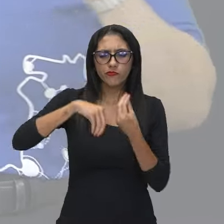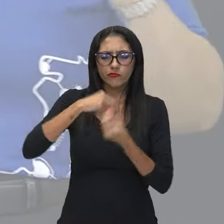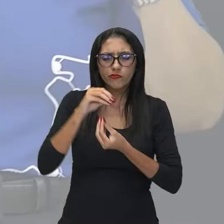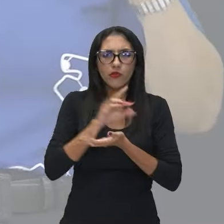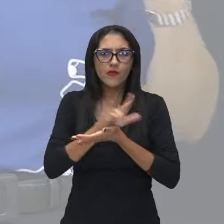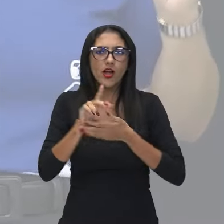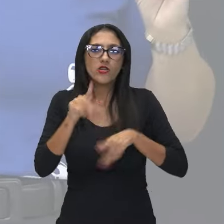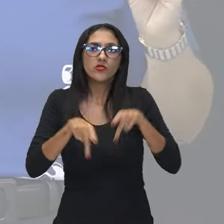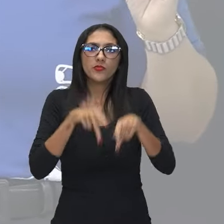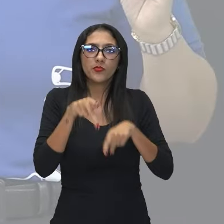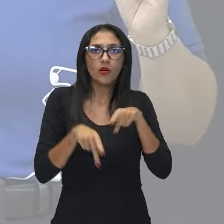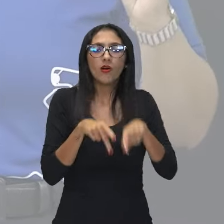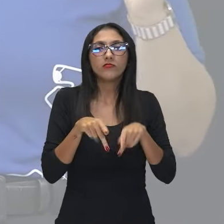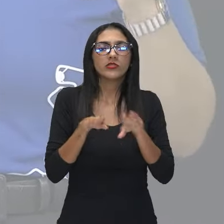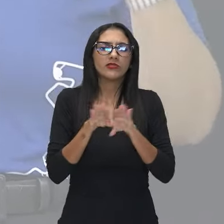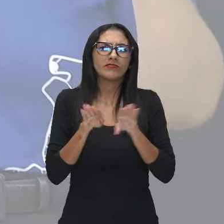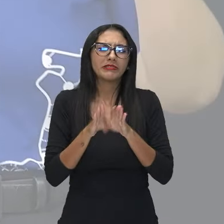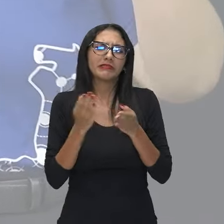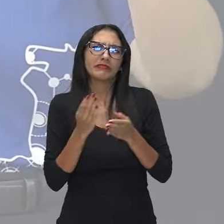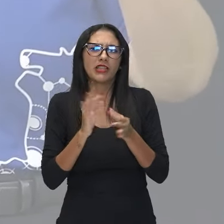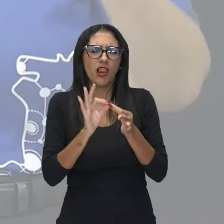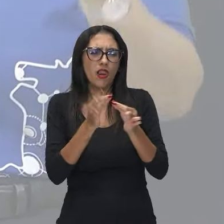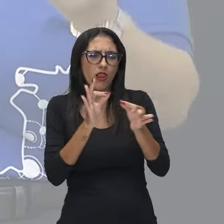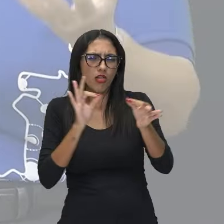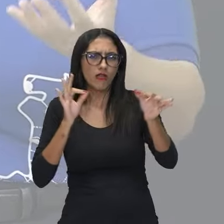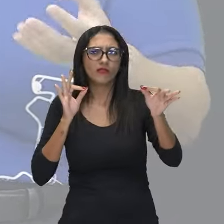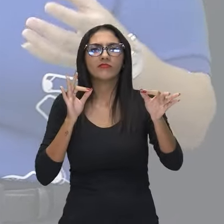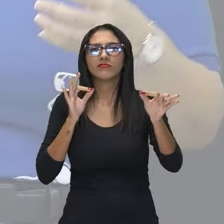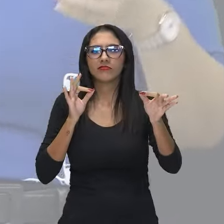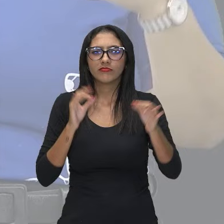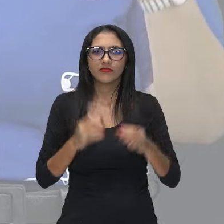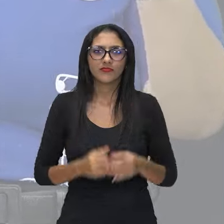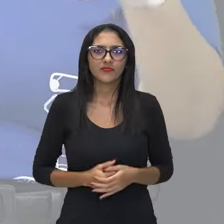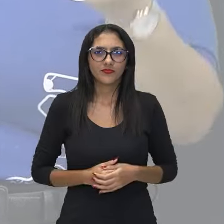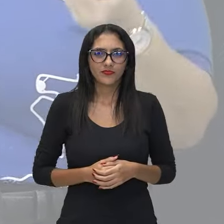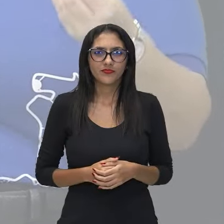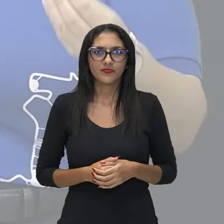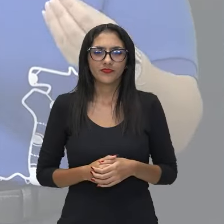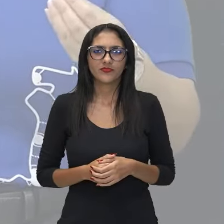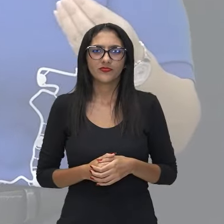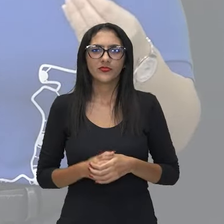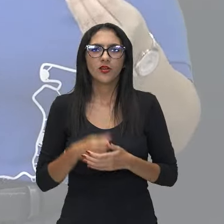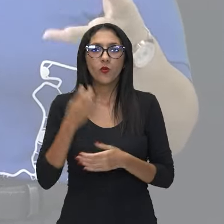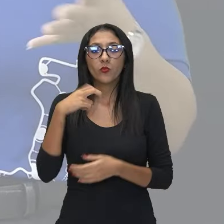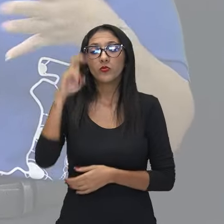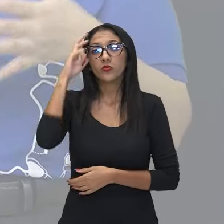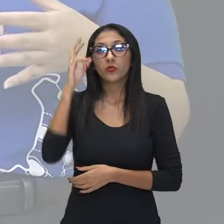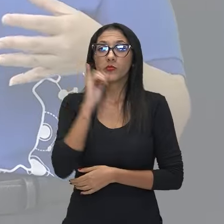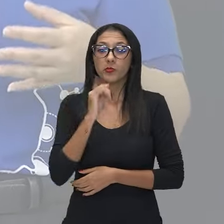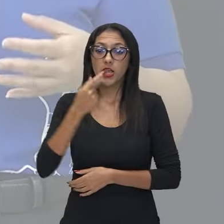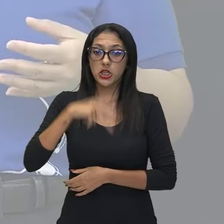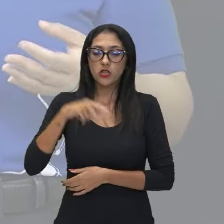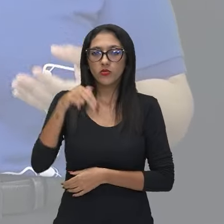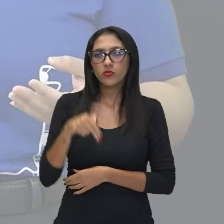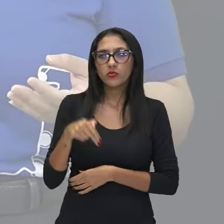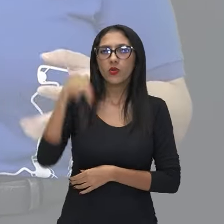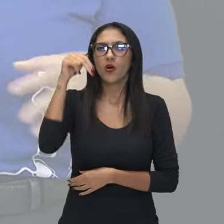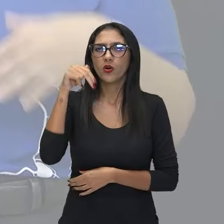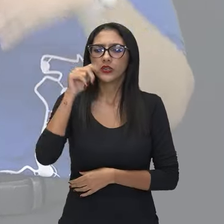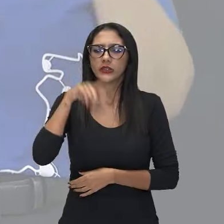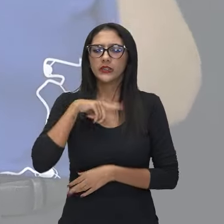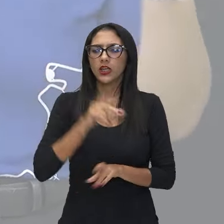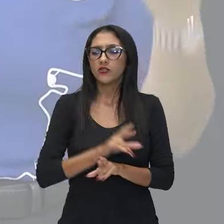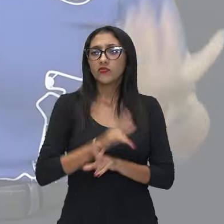pelas distâncias, né? A forma como a cultura se expressa aqui na região norte, por exemplo, é diferente da